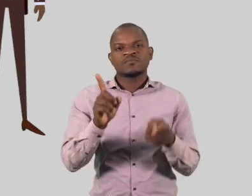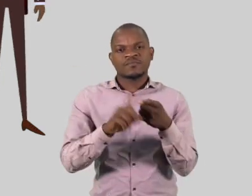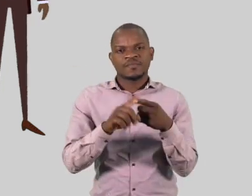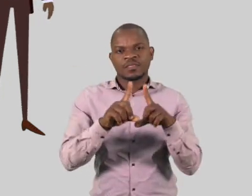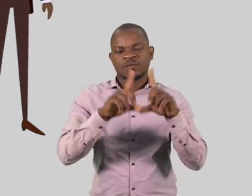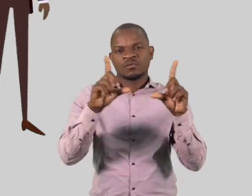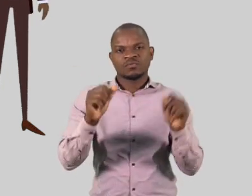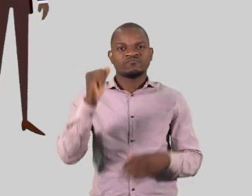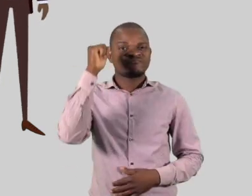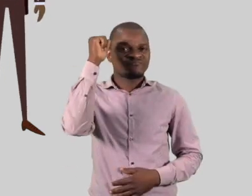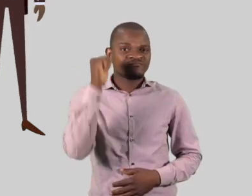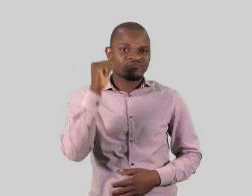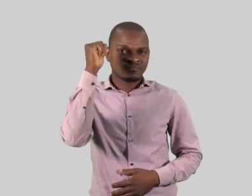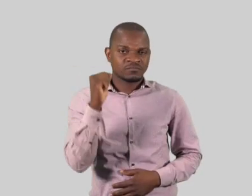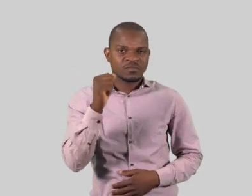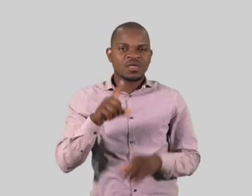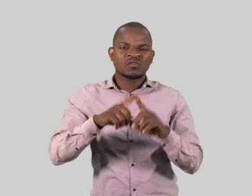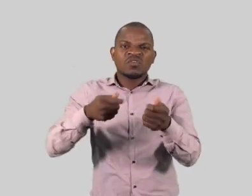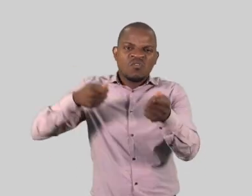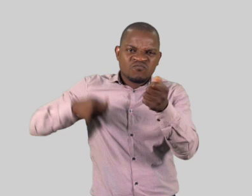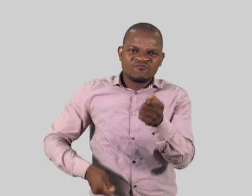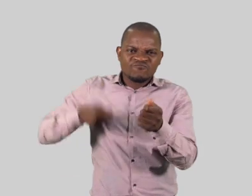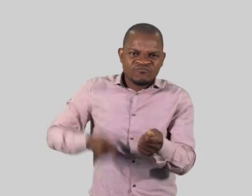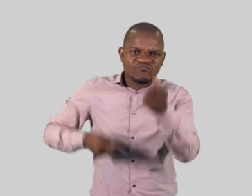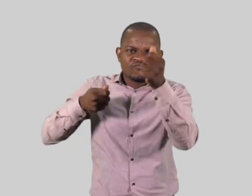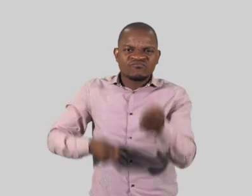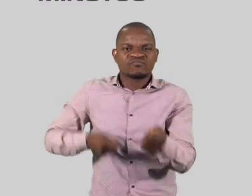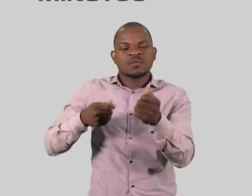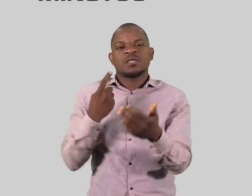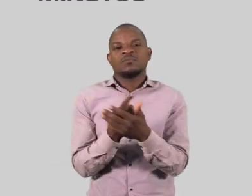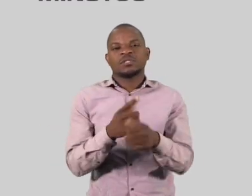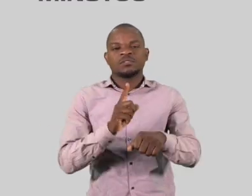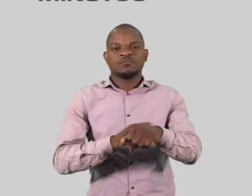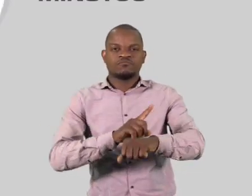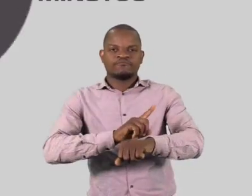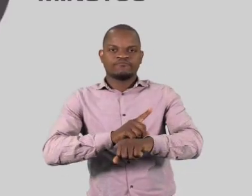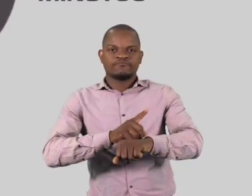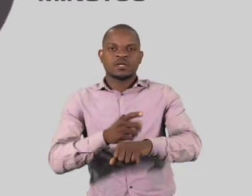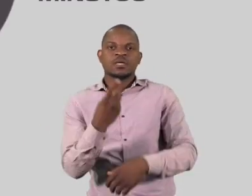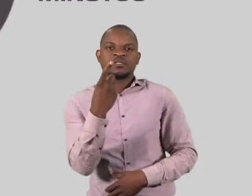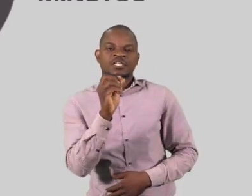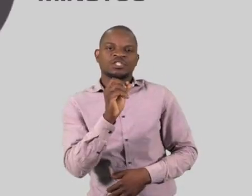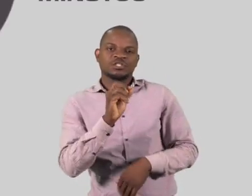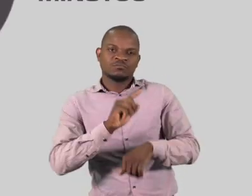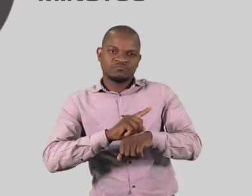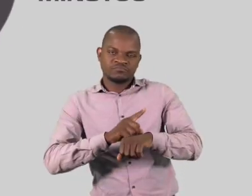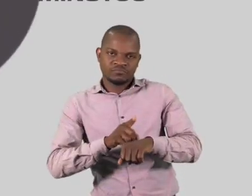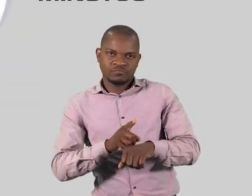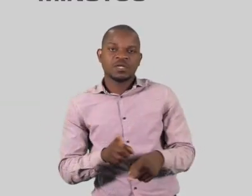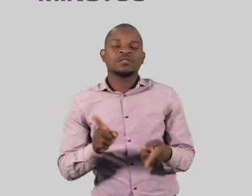e não aproximadas. Para os autocarros, o processo de desinfecção deve levar 10 minutos